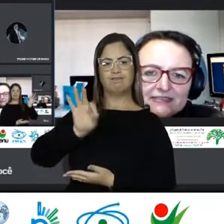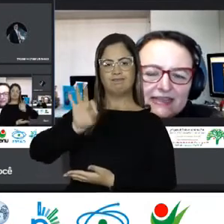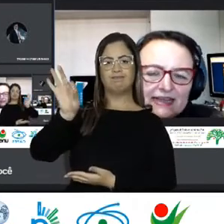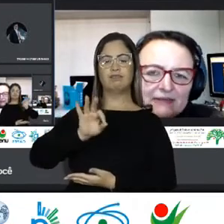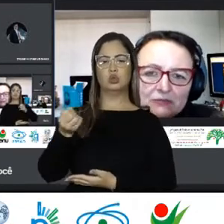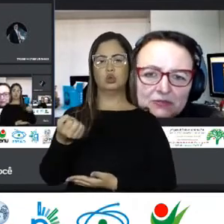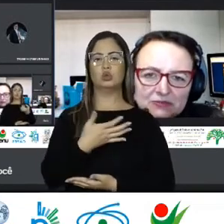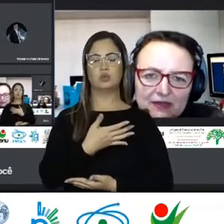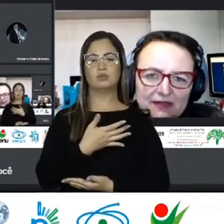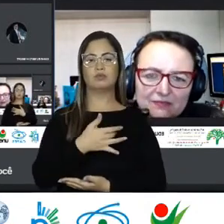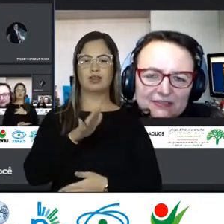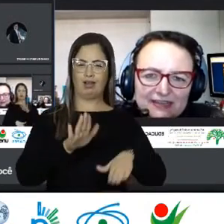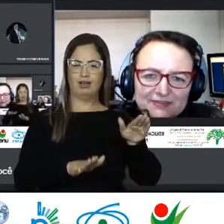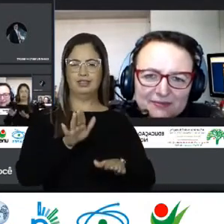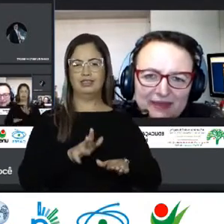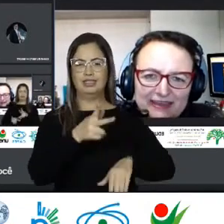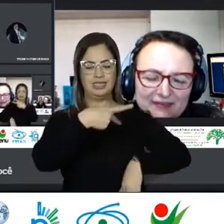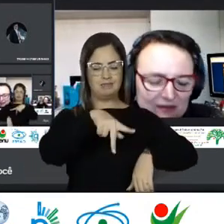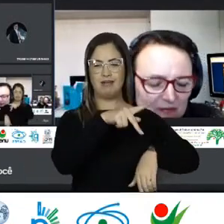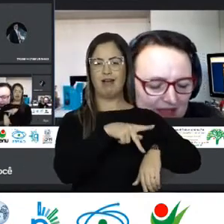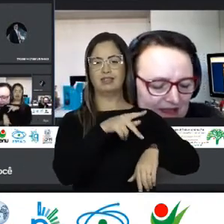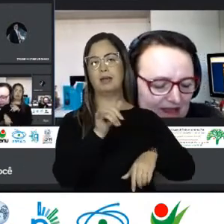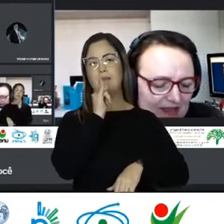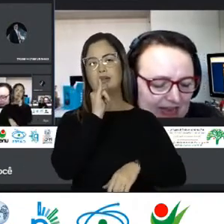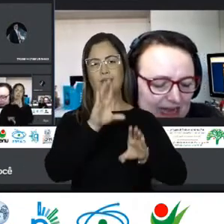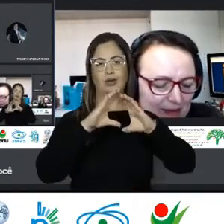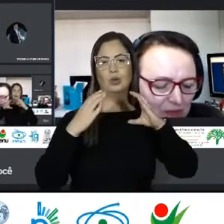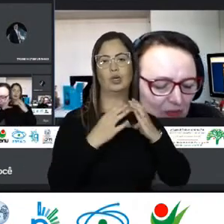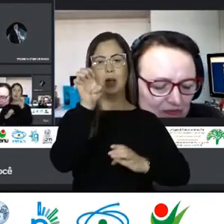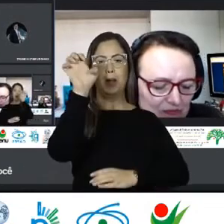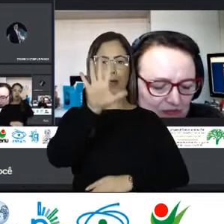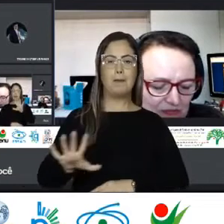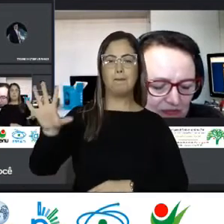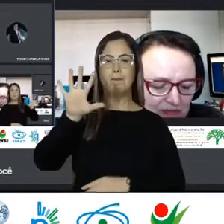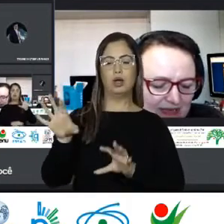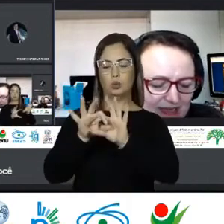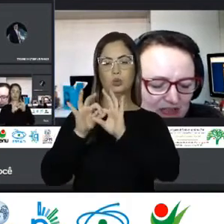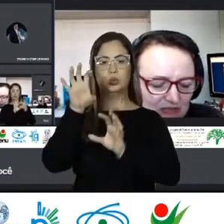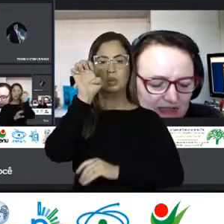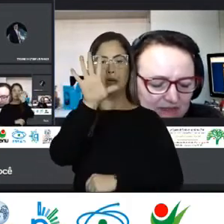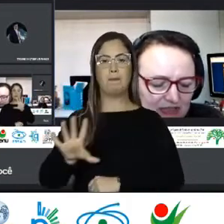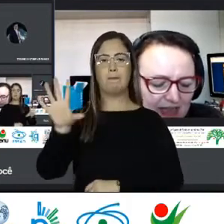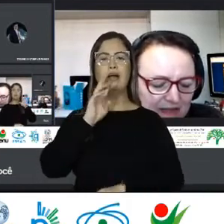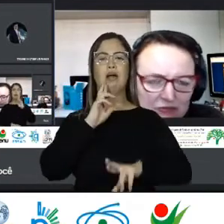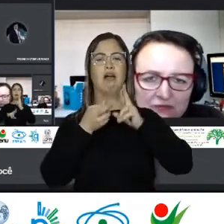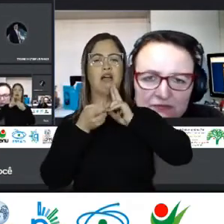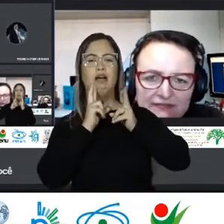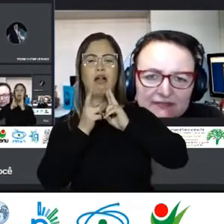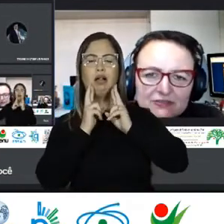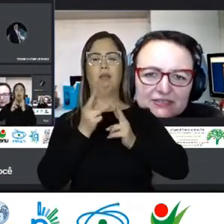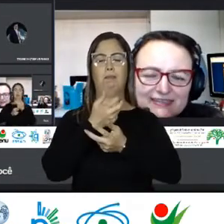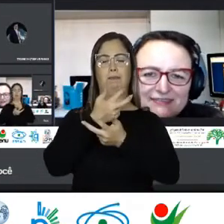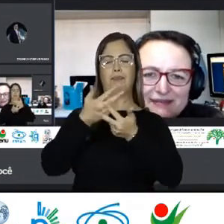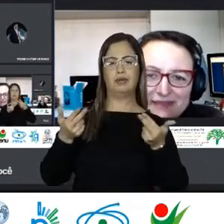países Às vezes Reclamam muito A comunidade europeia A União Europeia Reclama muito Dos migrantes Dos refugiados Mas